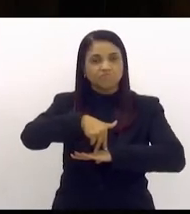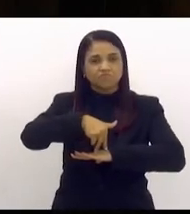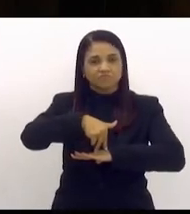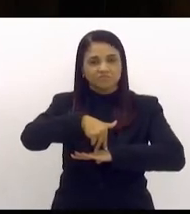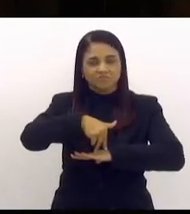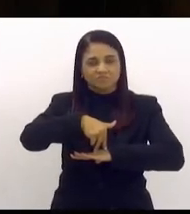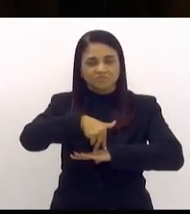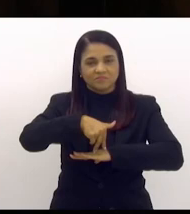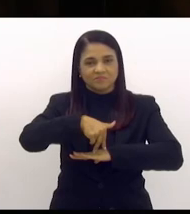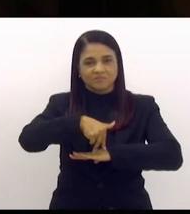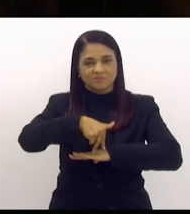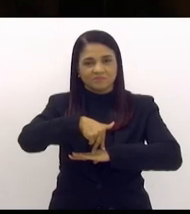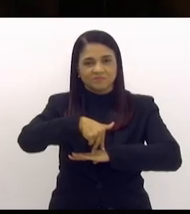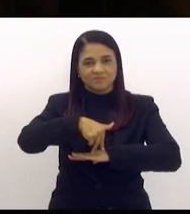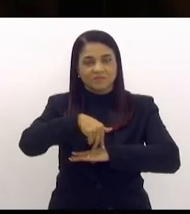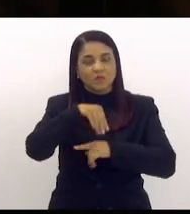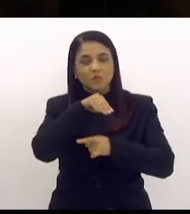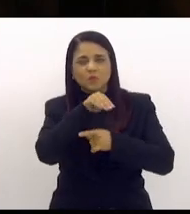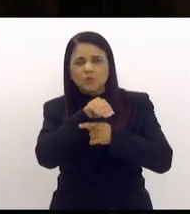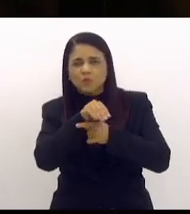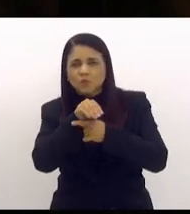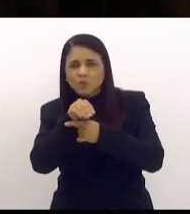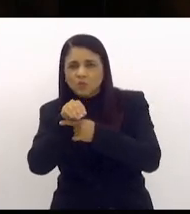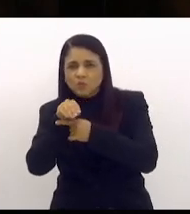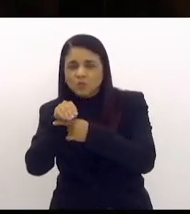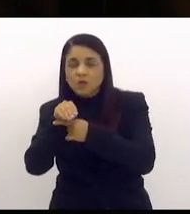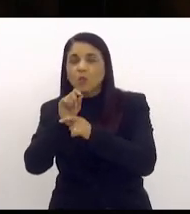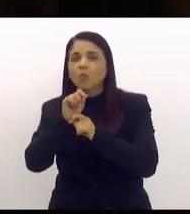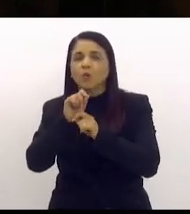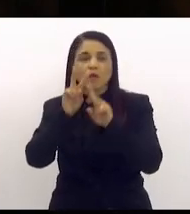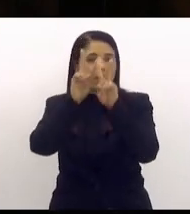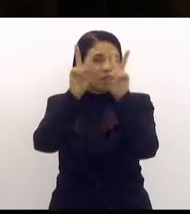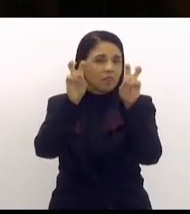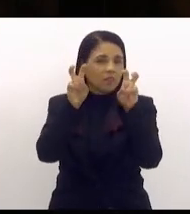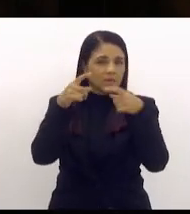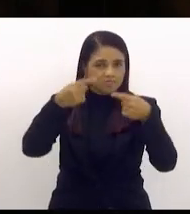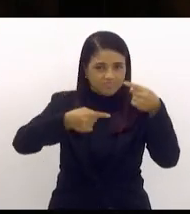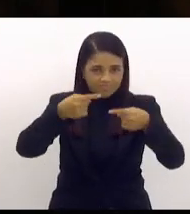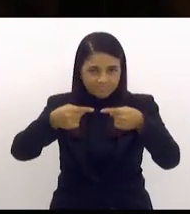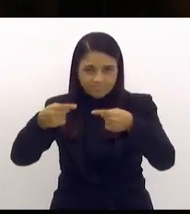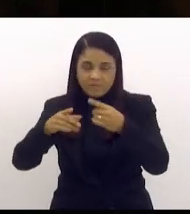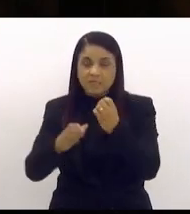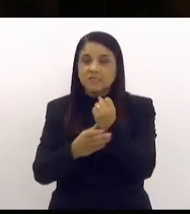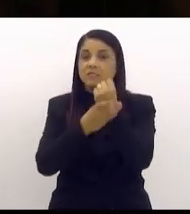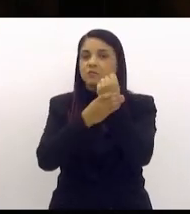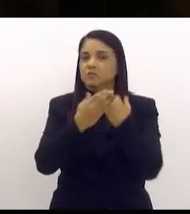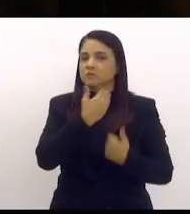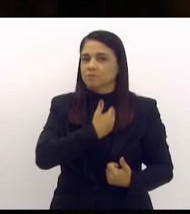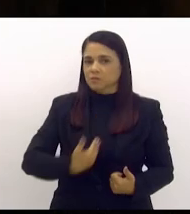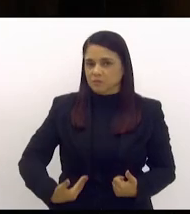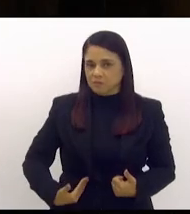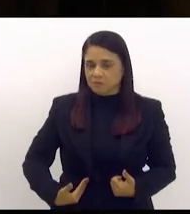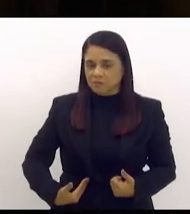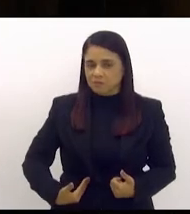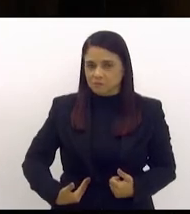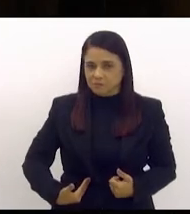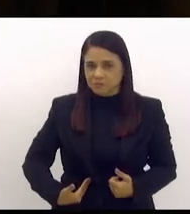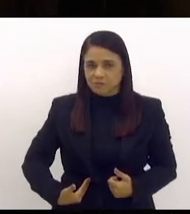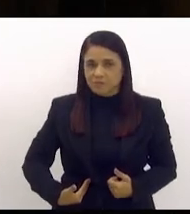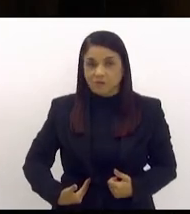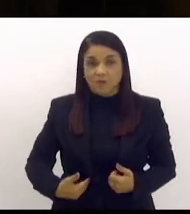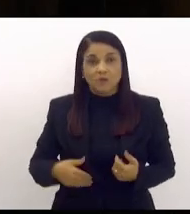para cuidar da questão segurança pública hoje